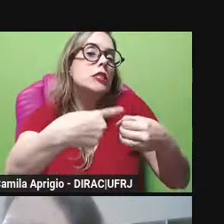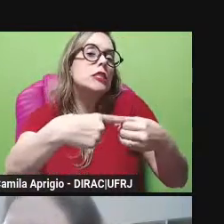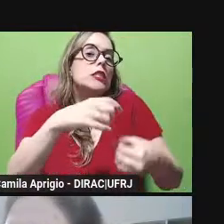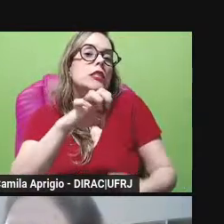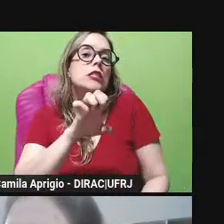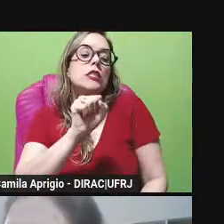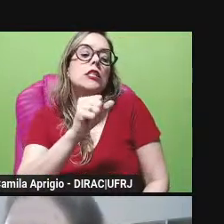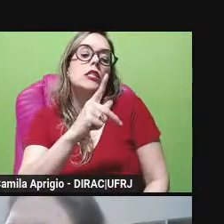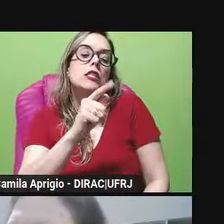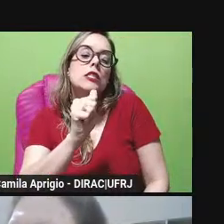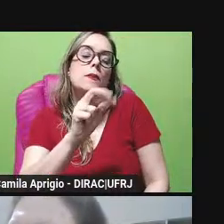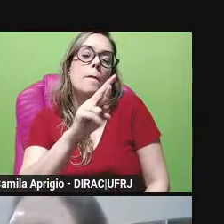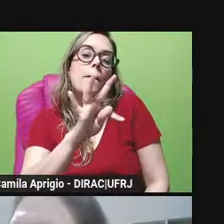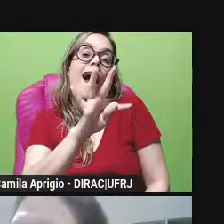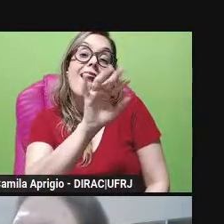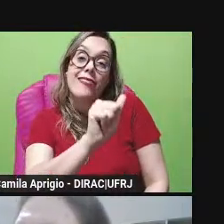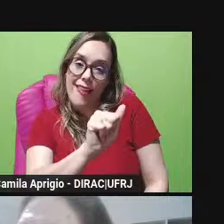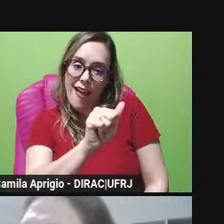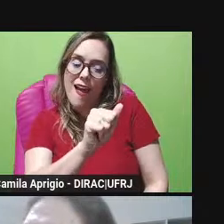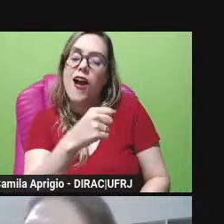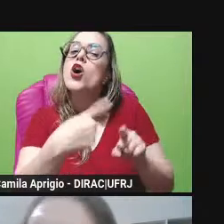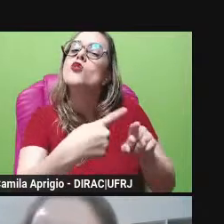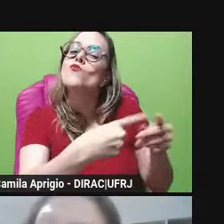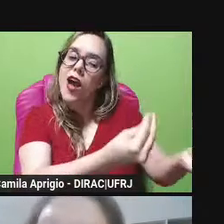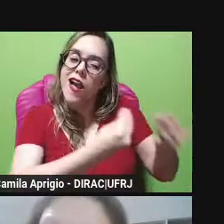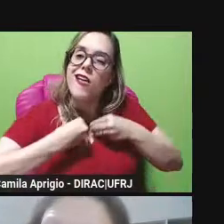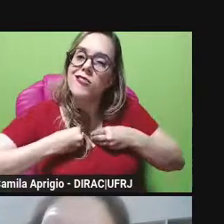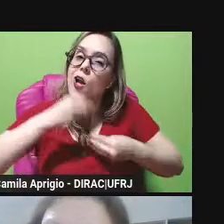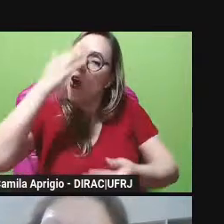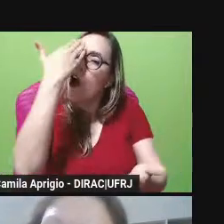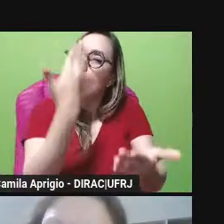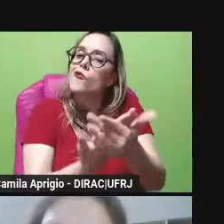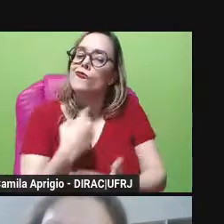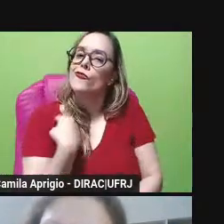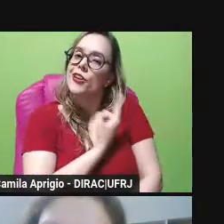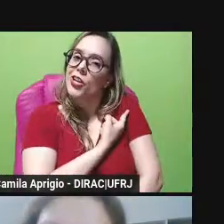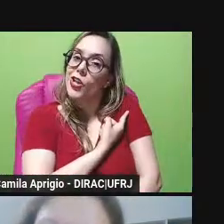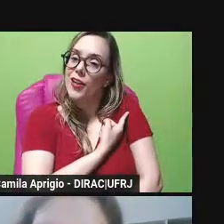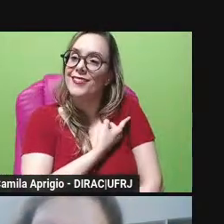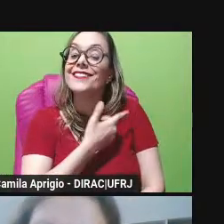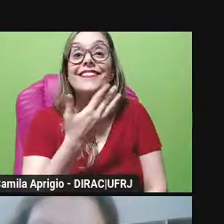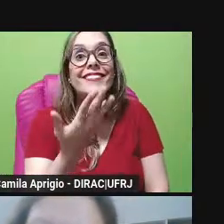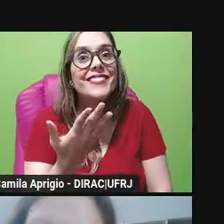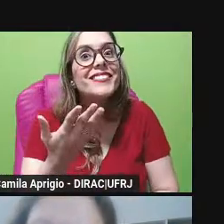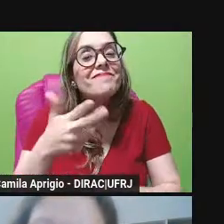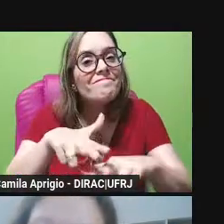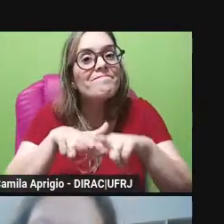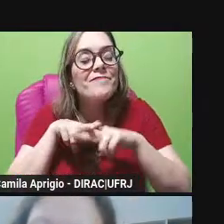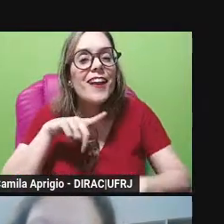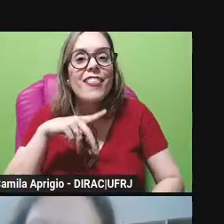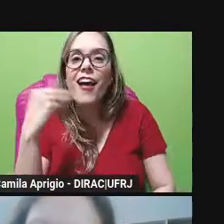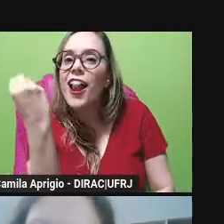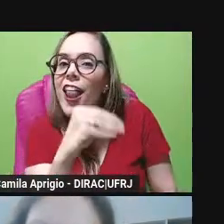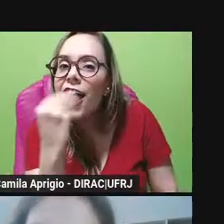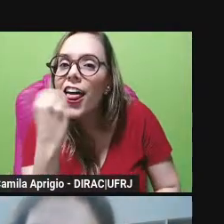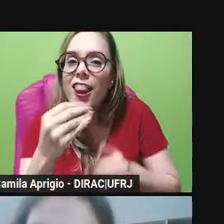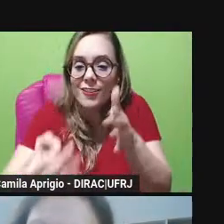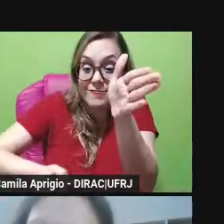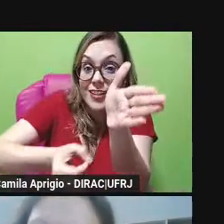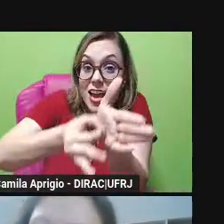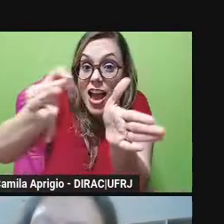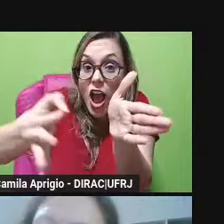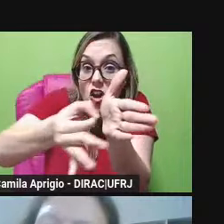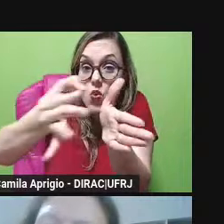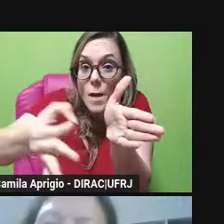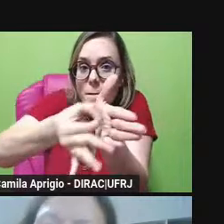confiança então veja só o Leutíquides acha que os reféns devem ser entregues